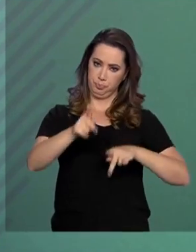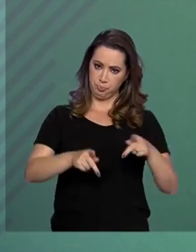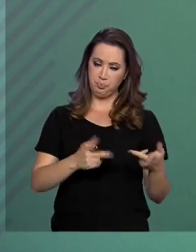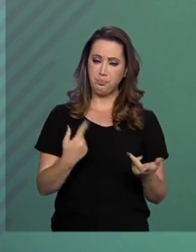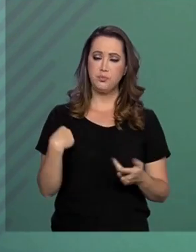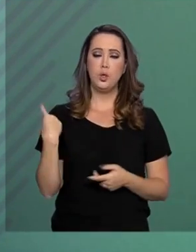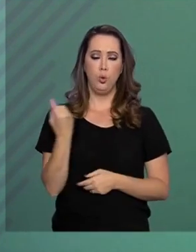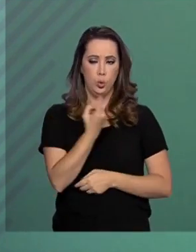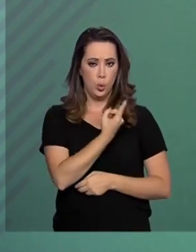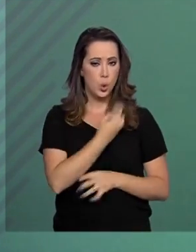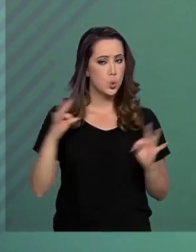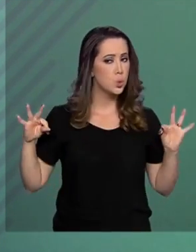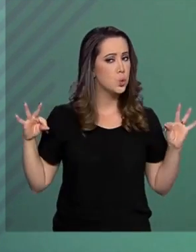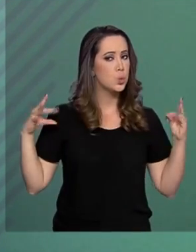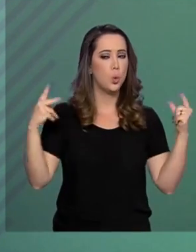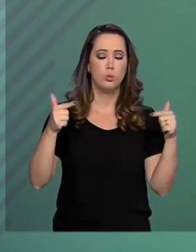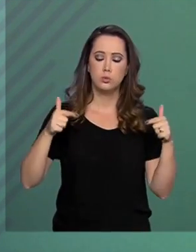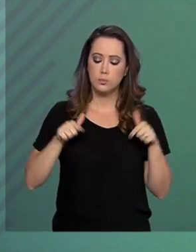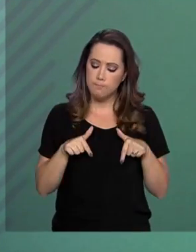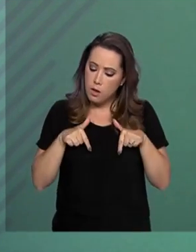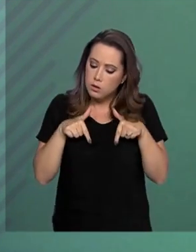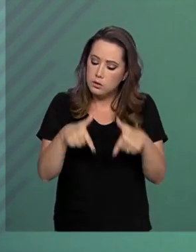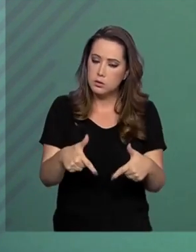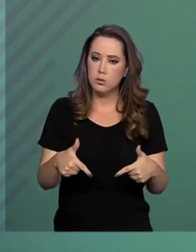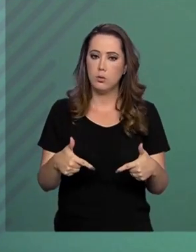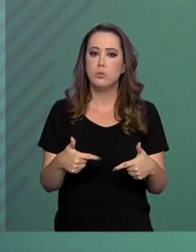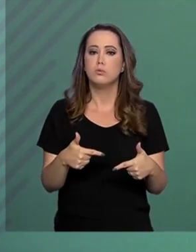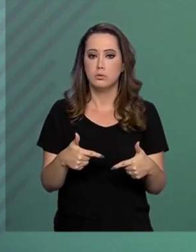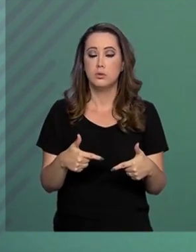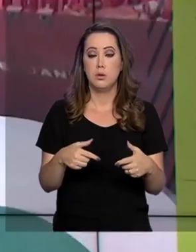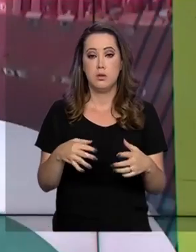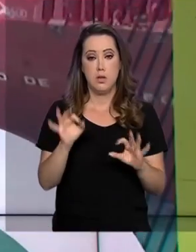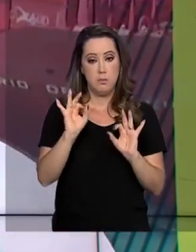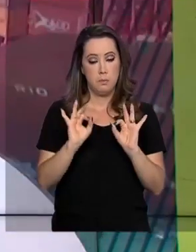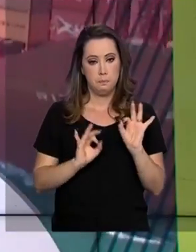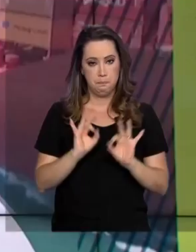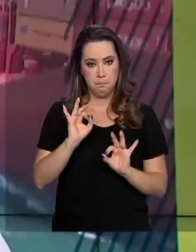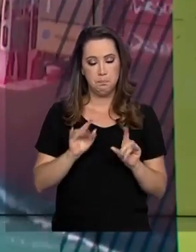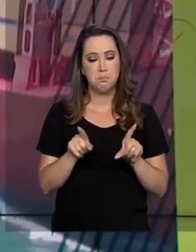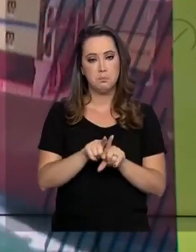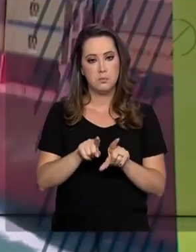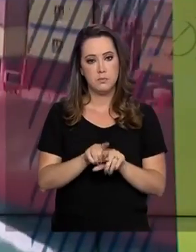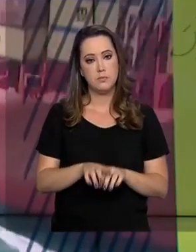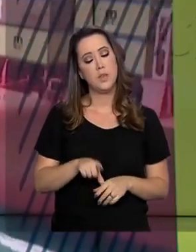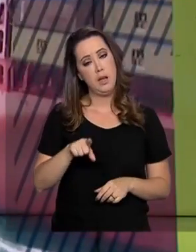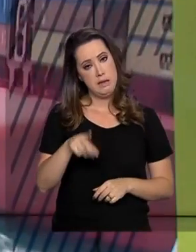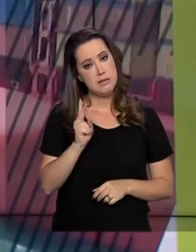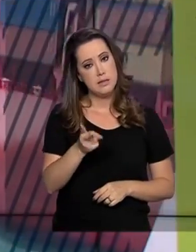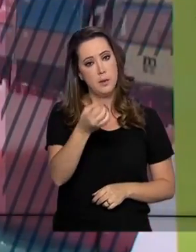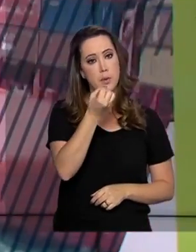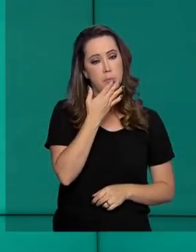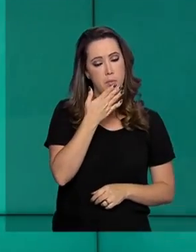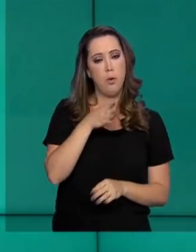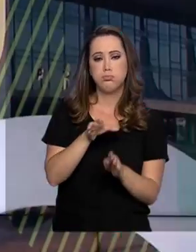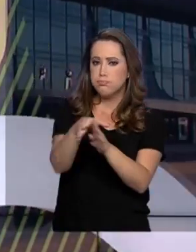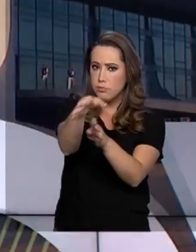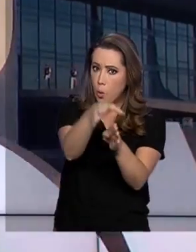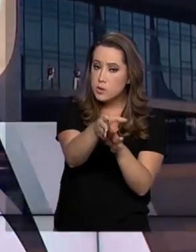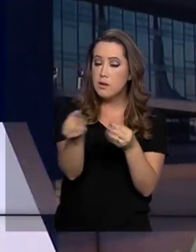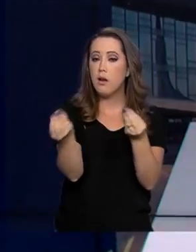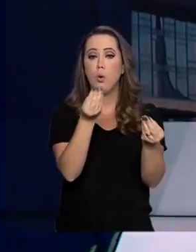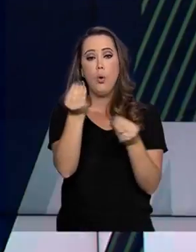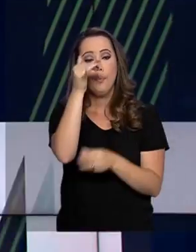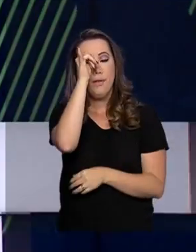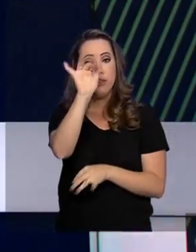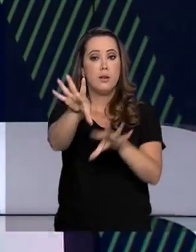Estamos todos mobilizados e preparados. E é sempre bom reforçar as orientações para